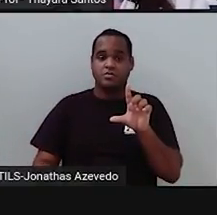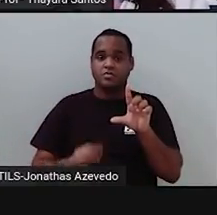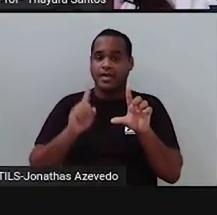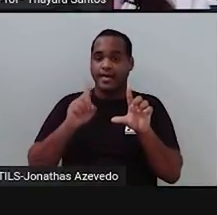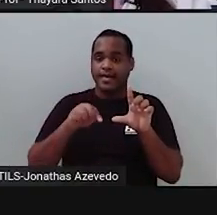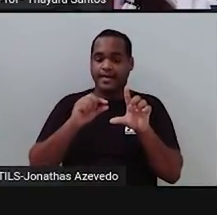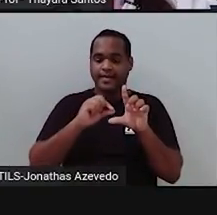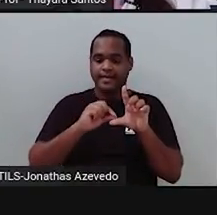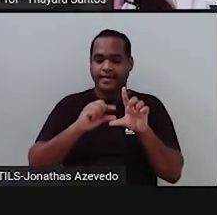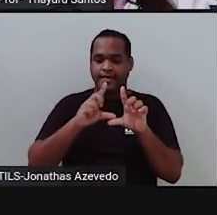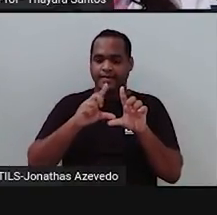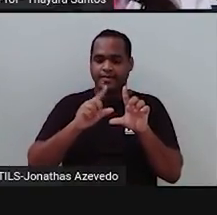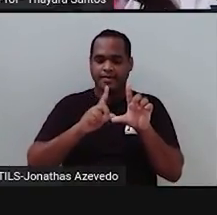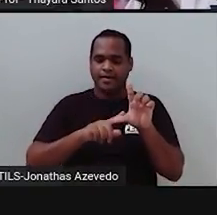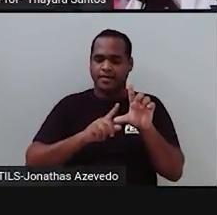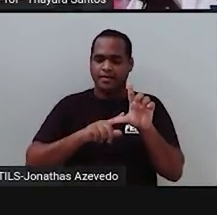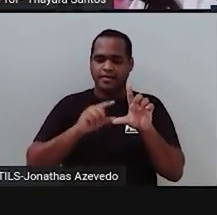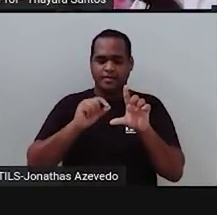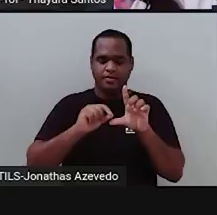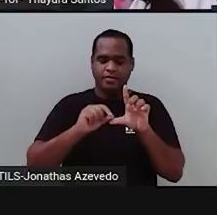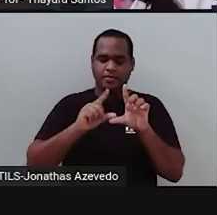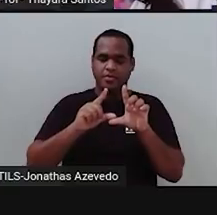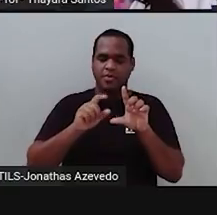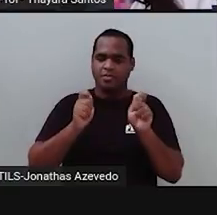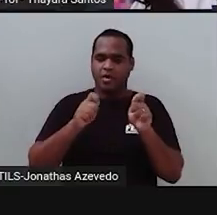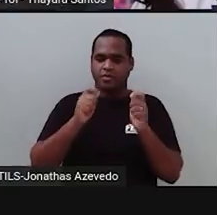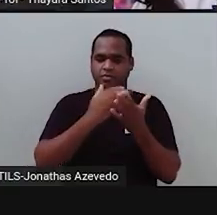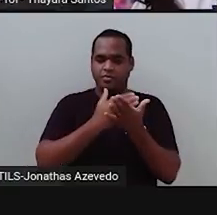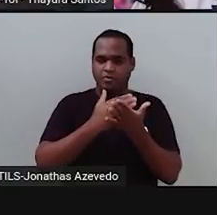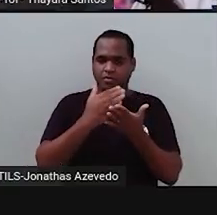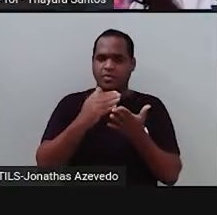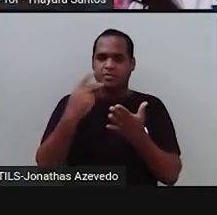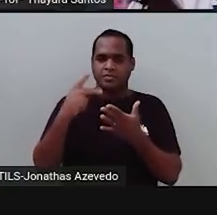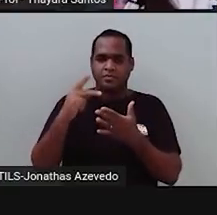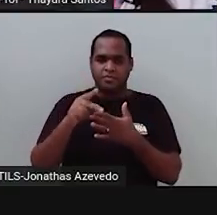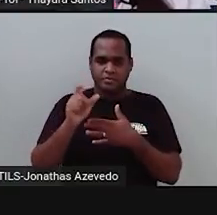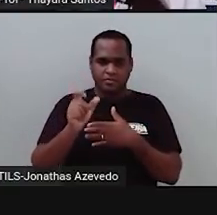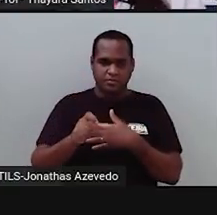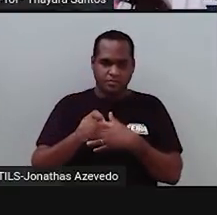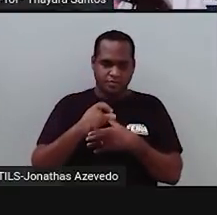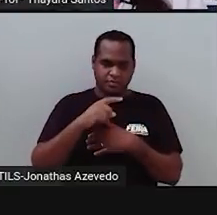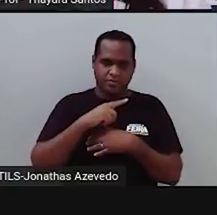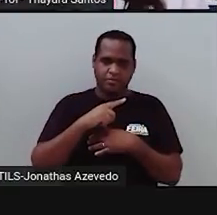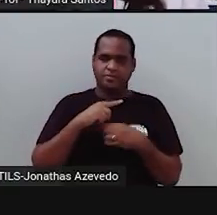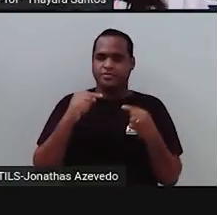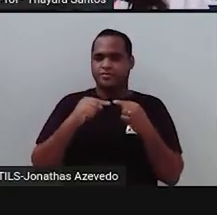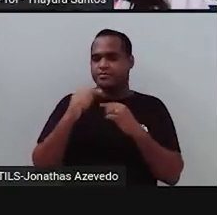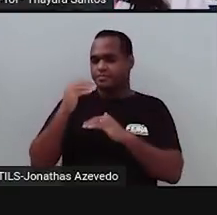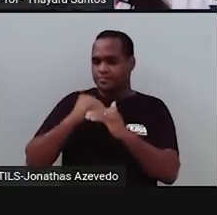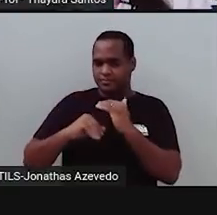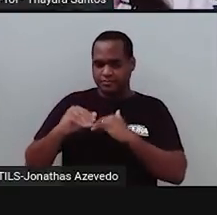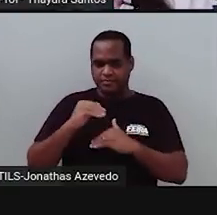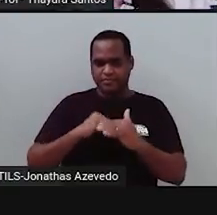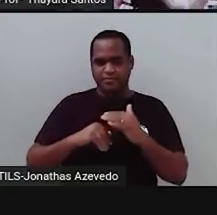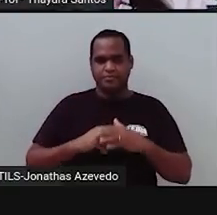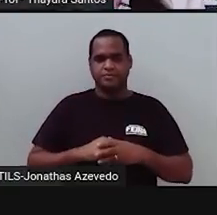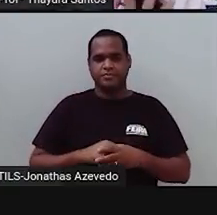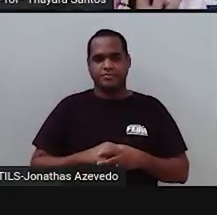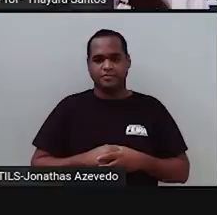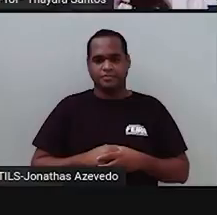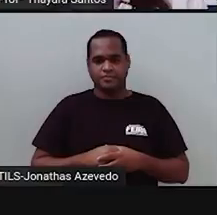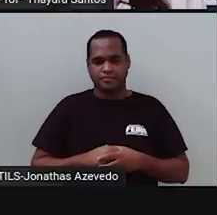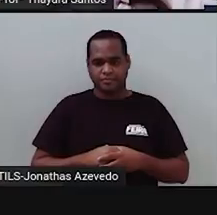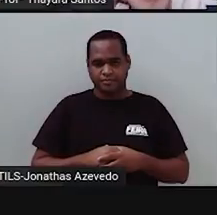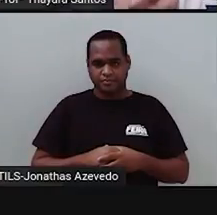essa letra corresponde à inicial da característica que é recessiva. Por exemplo, para